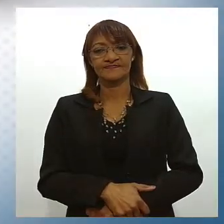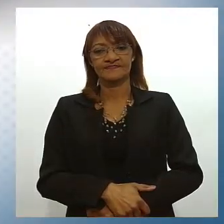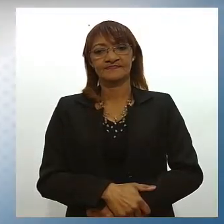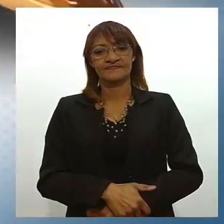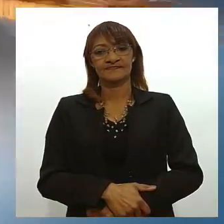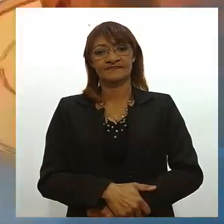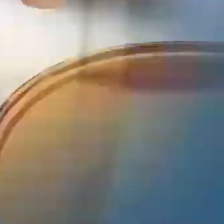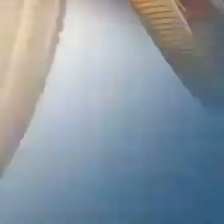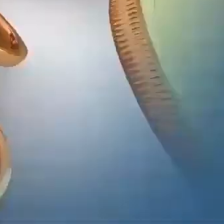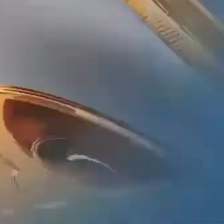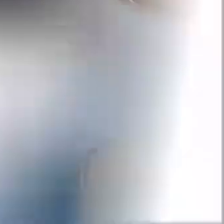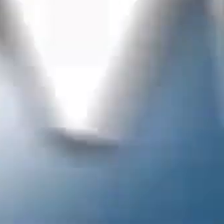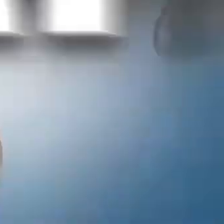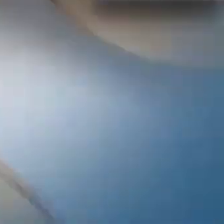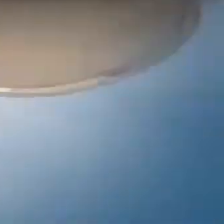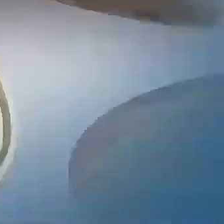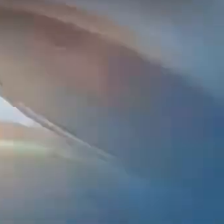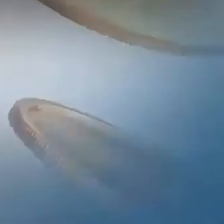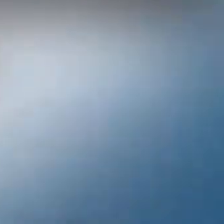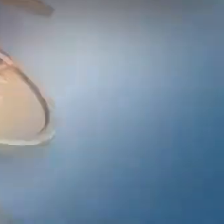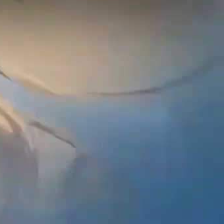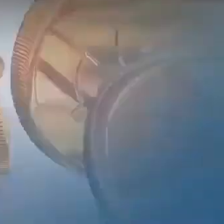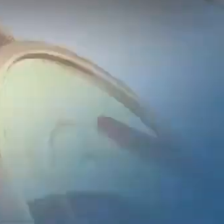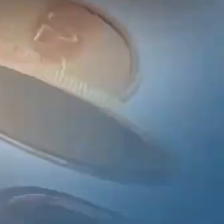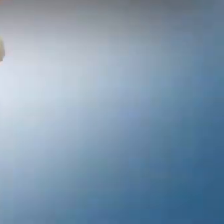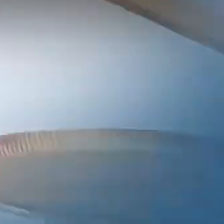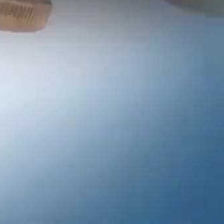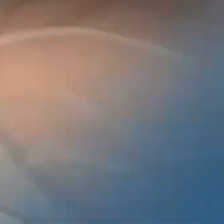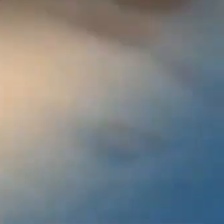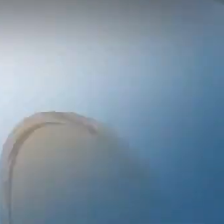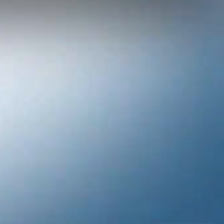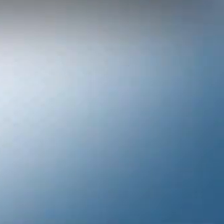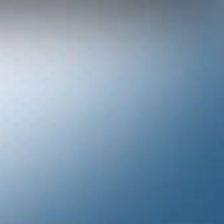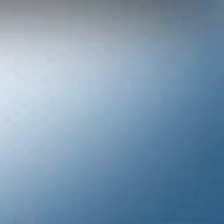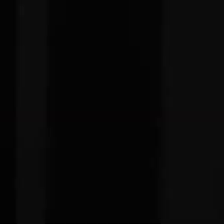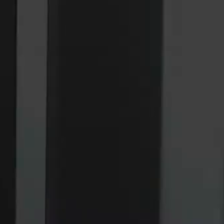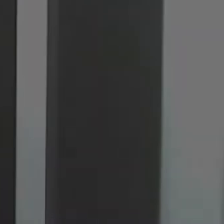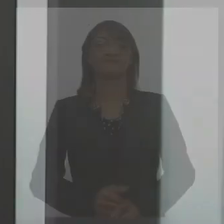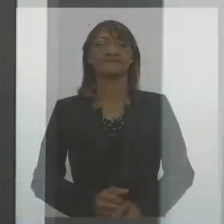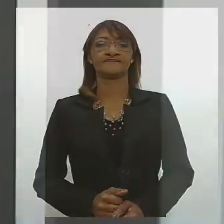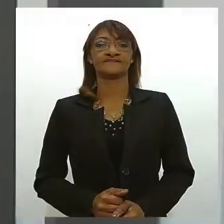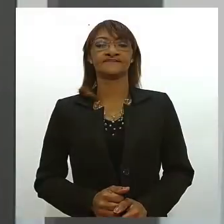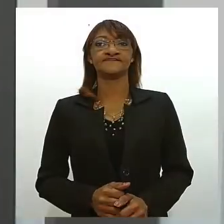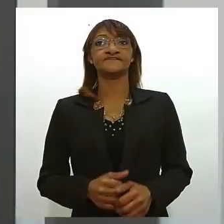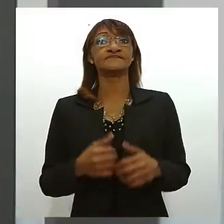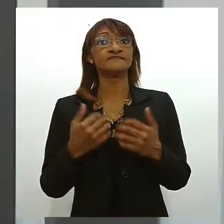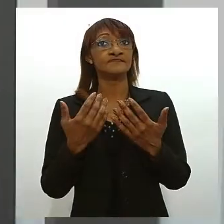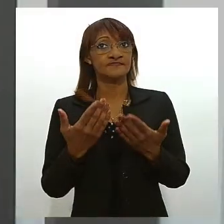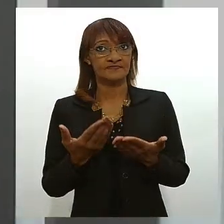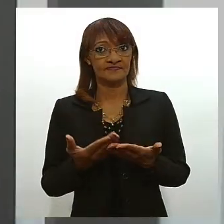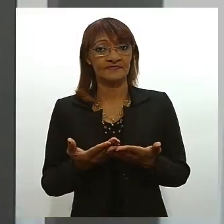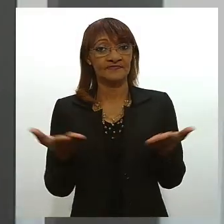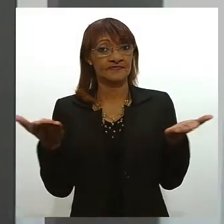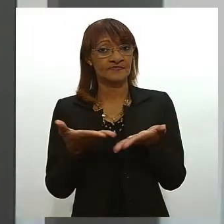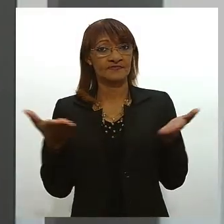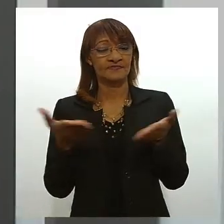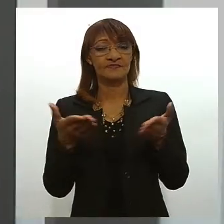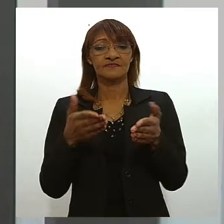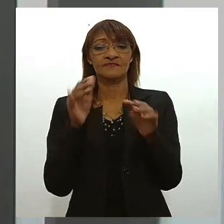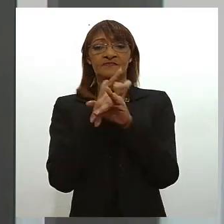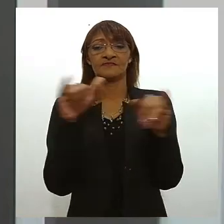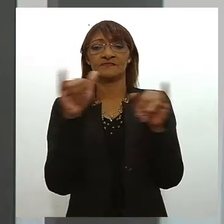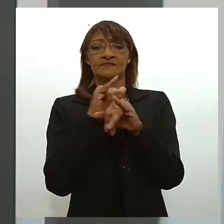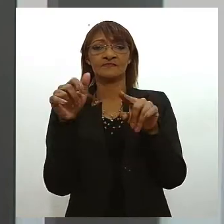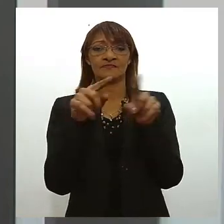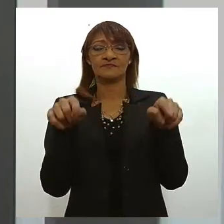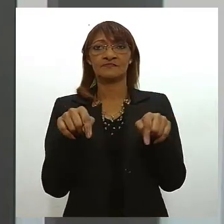agora vamos com as informações da